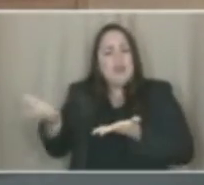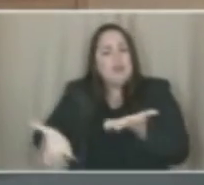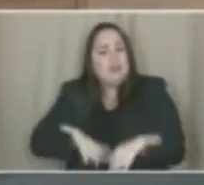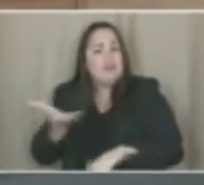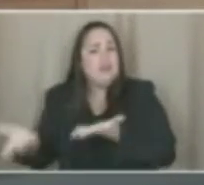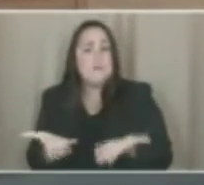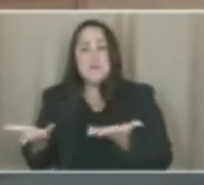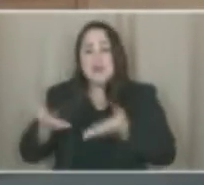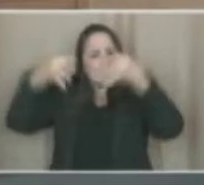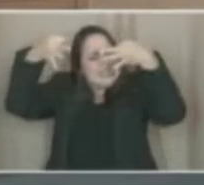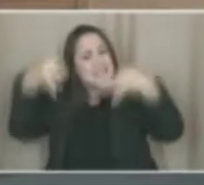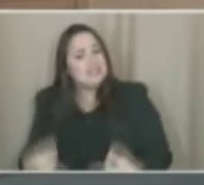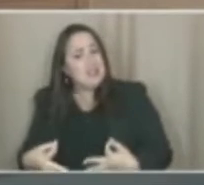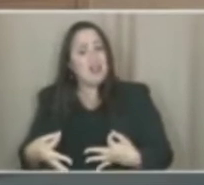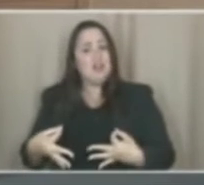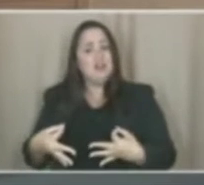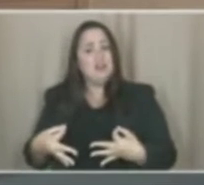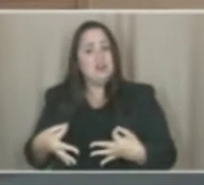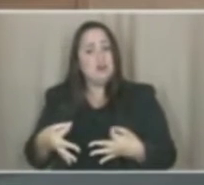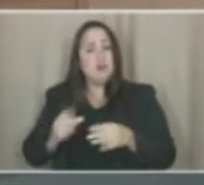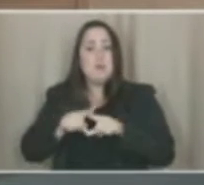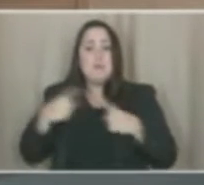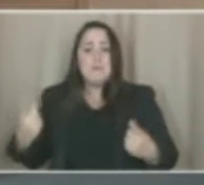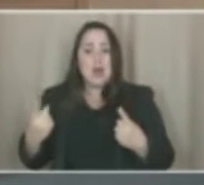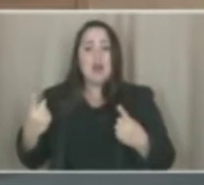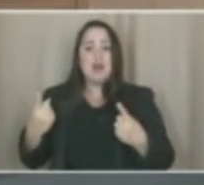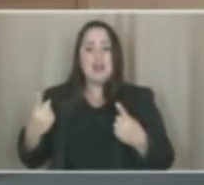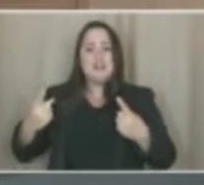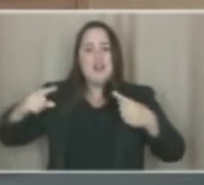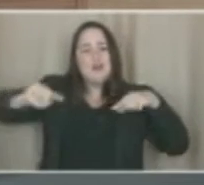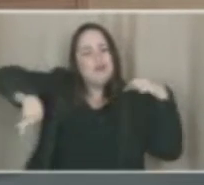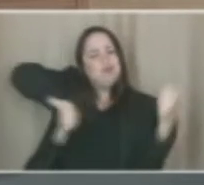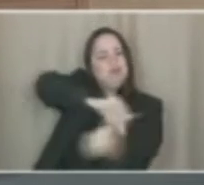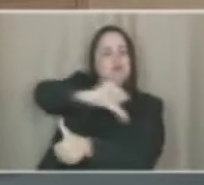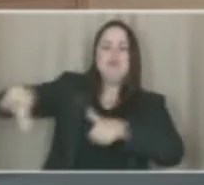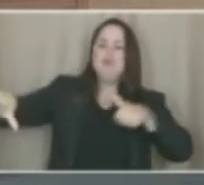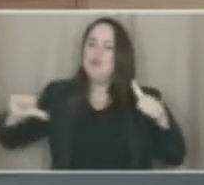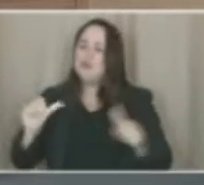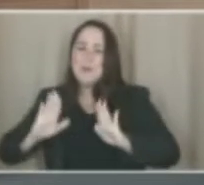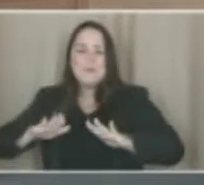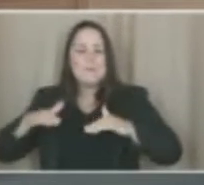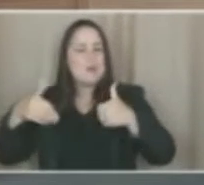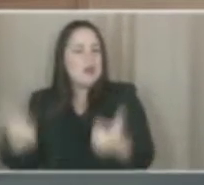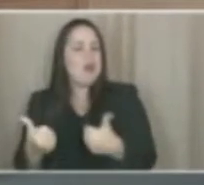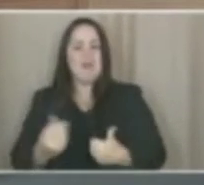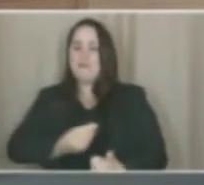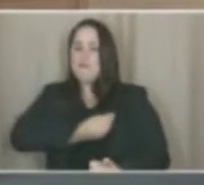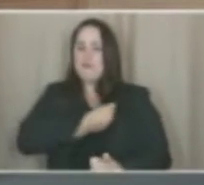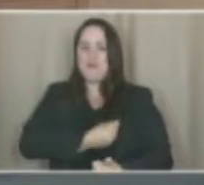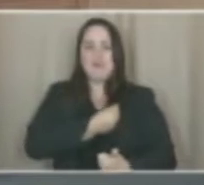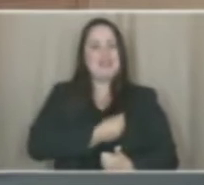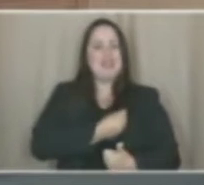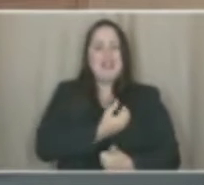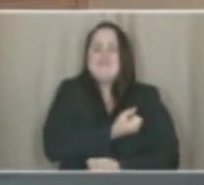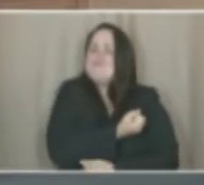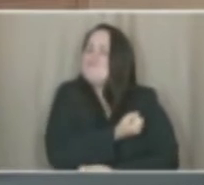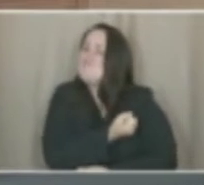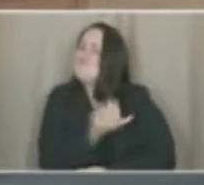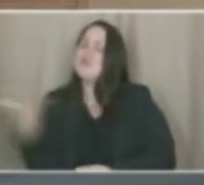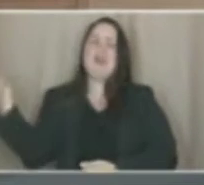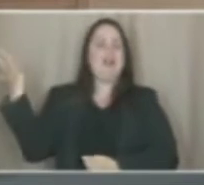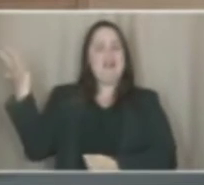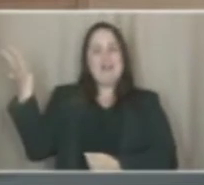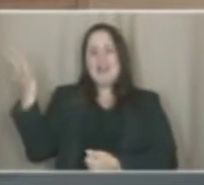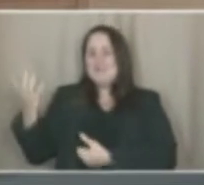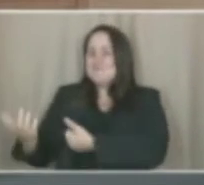apenas dando certo, mas que vêm revolucionando para melhor a vida de milhares